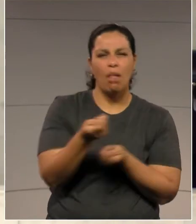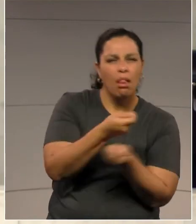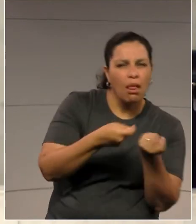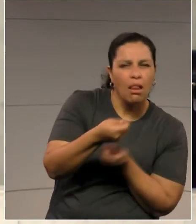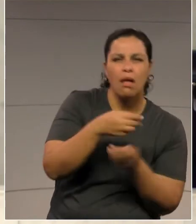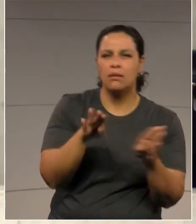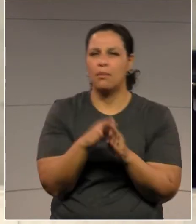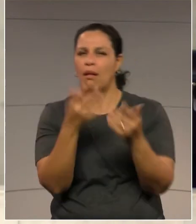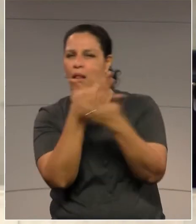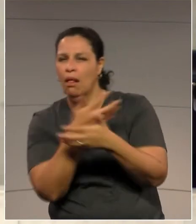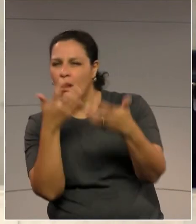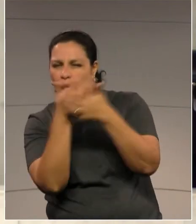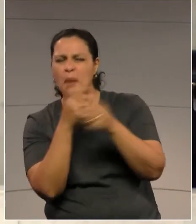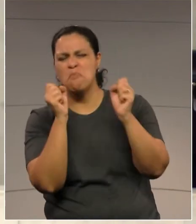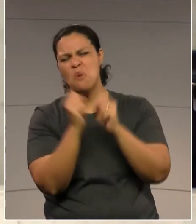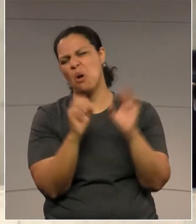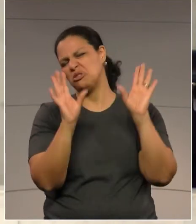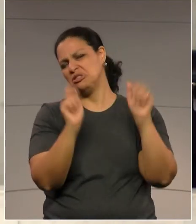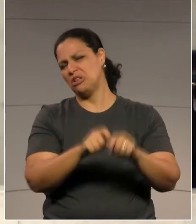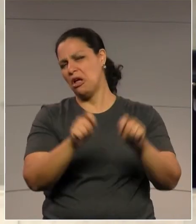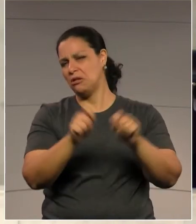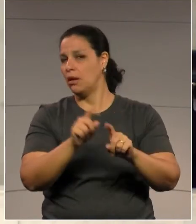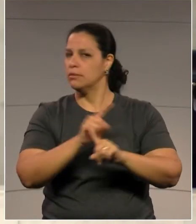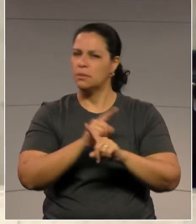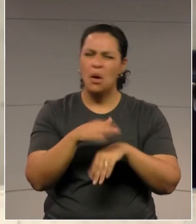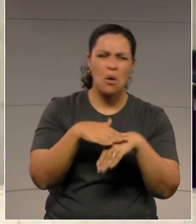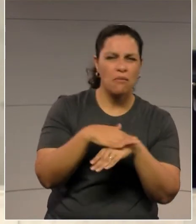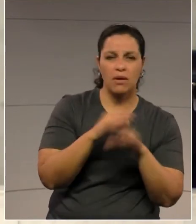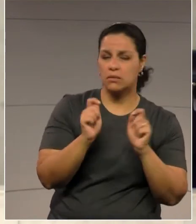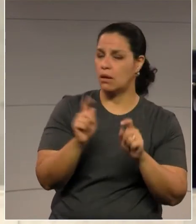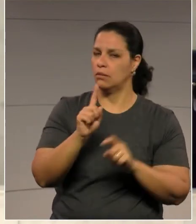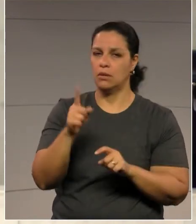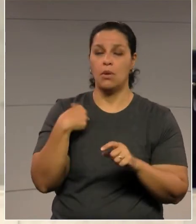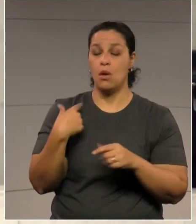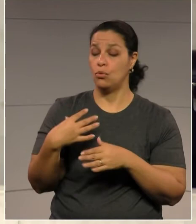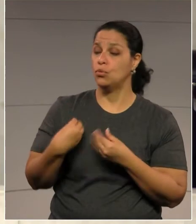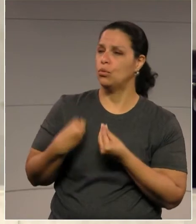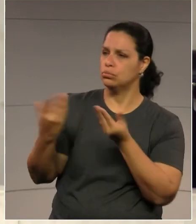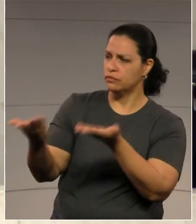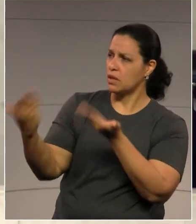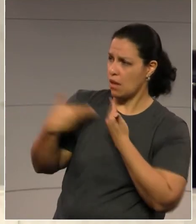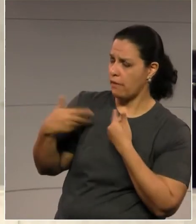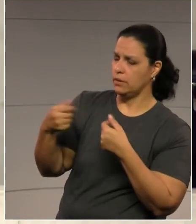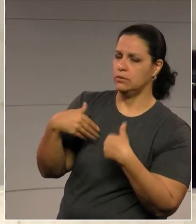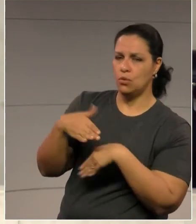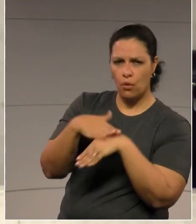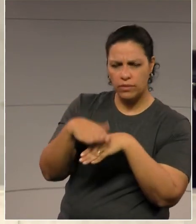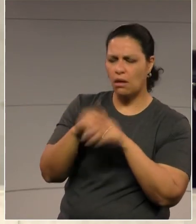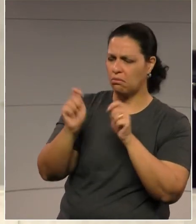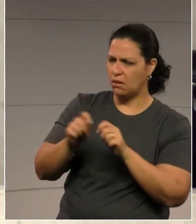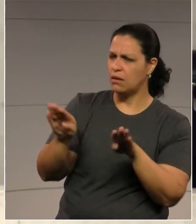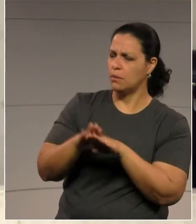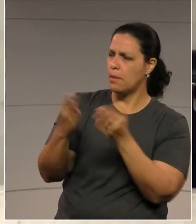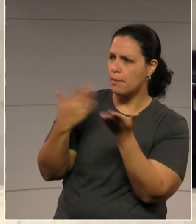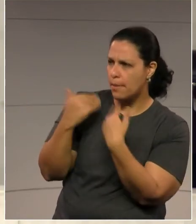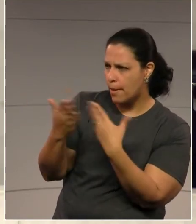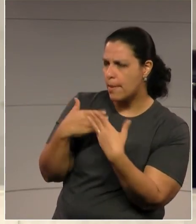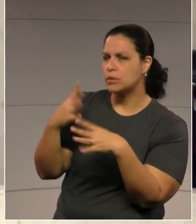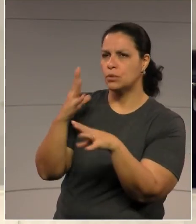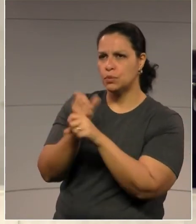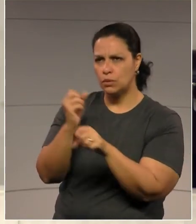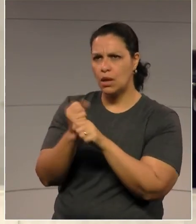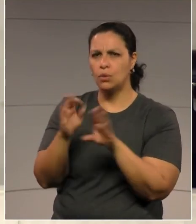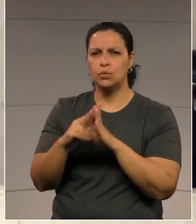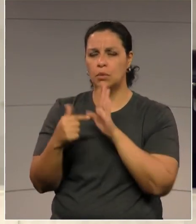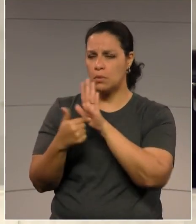proselitismo, dizer, pode, pode fazer. É uma conversadinha. Coloco à disposição de V. Exª para conversar sobre os números,